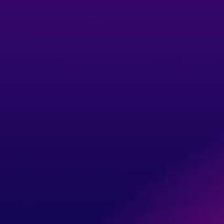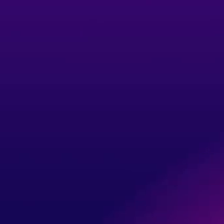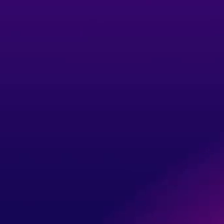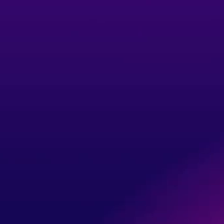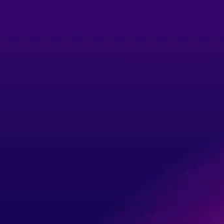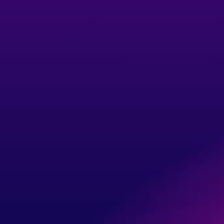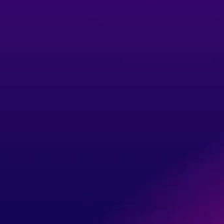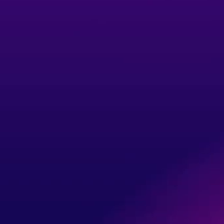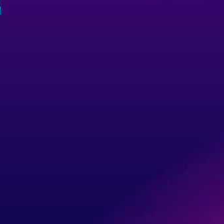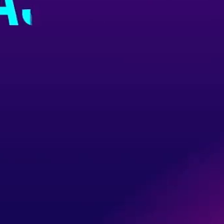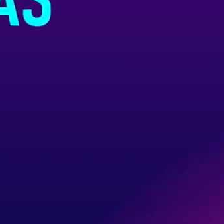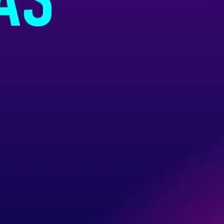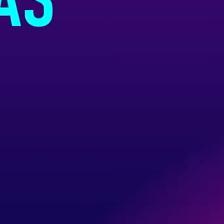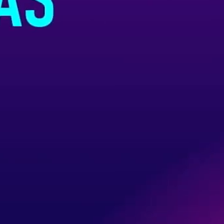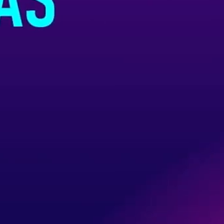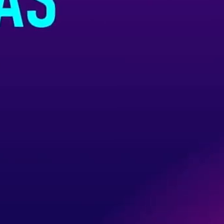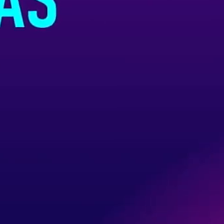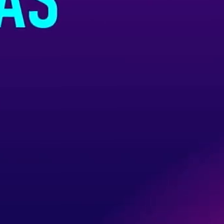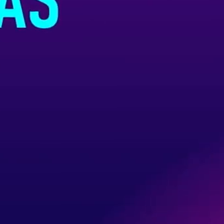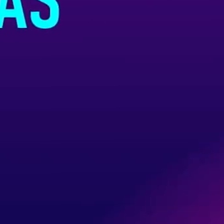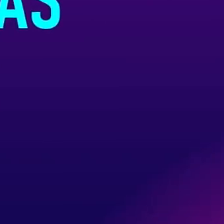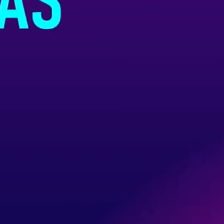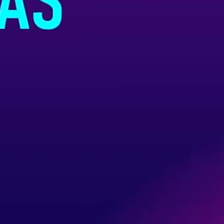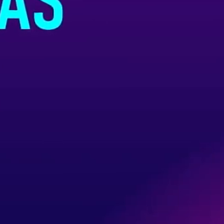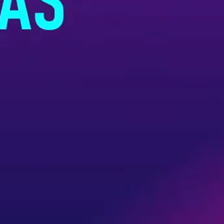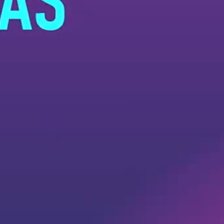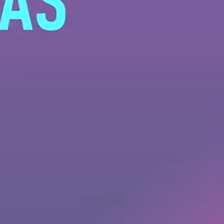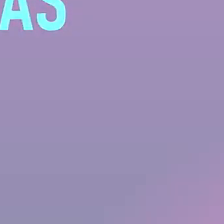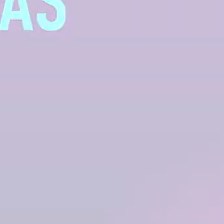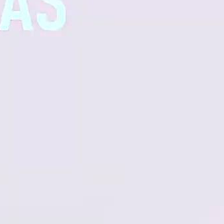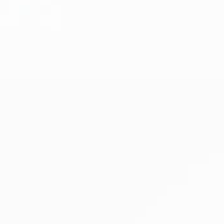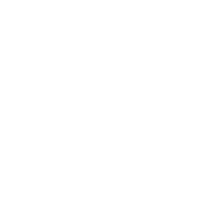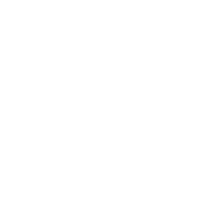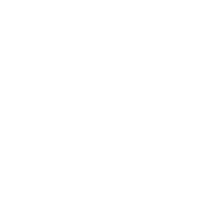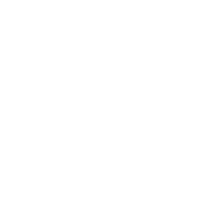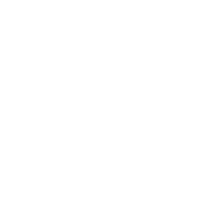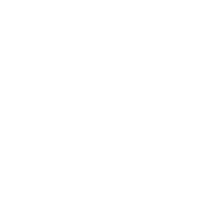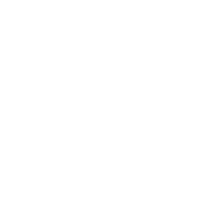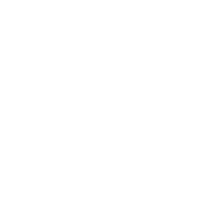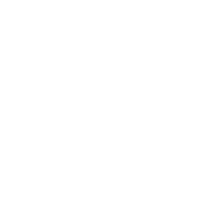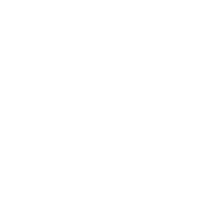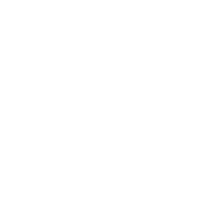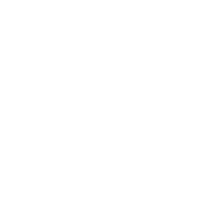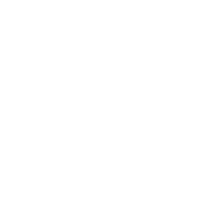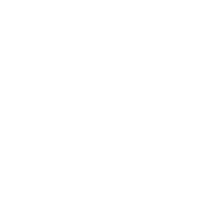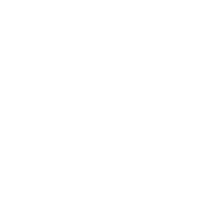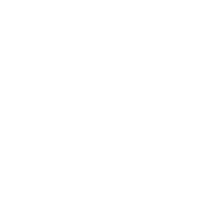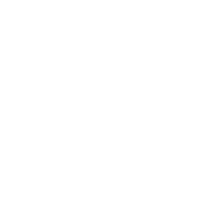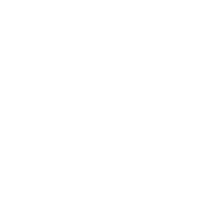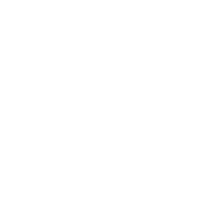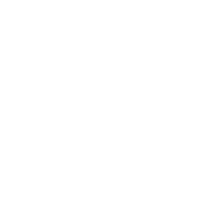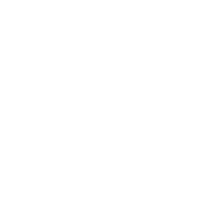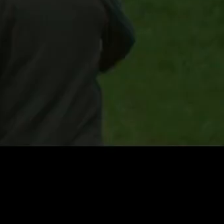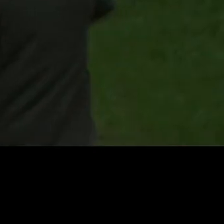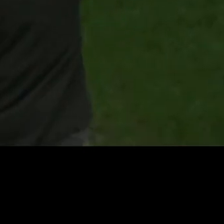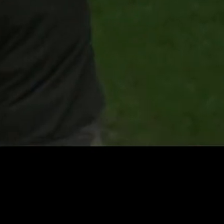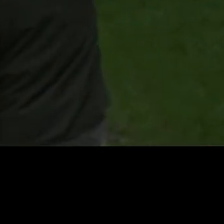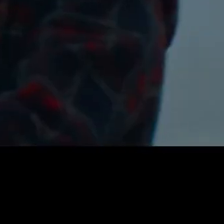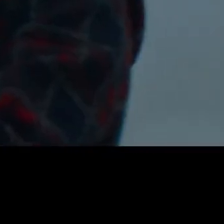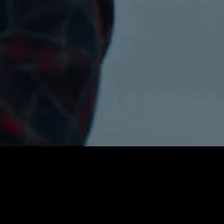-rs.com.br Barra Academias Sesc A força do sistema Fecomércio Ao seu lado